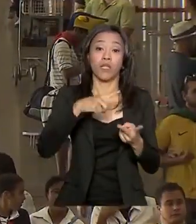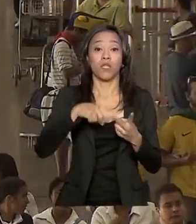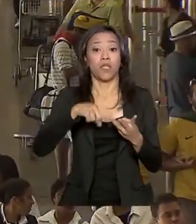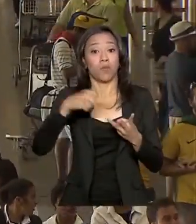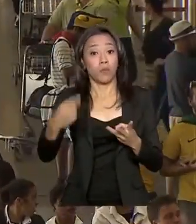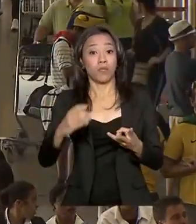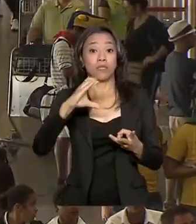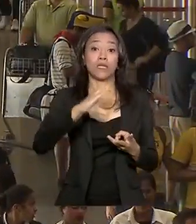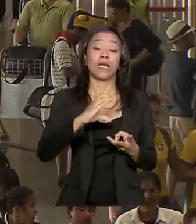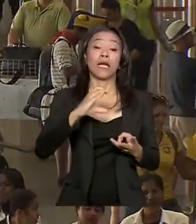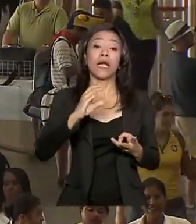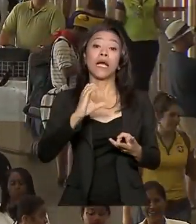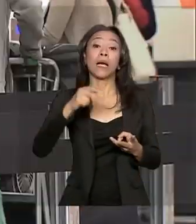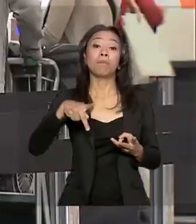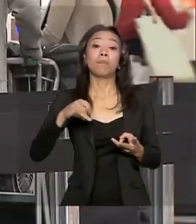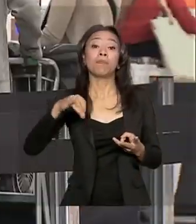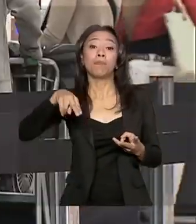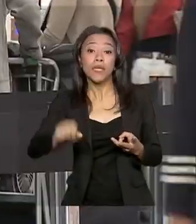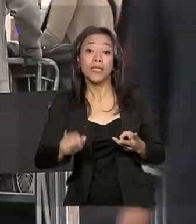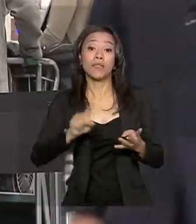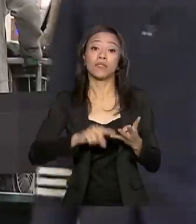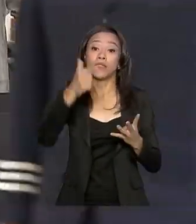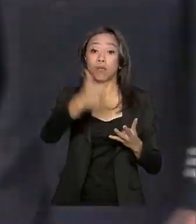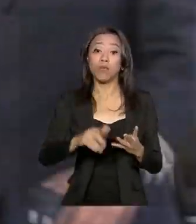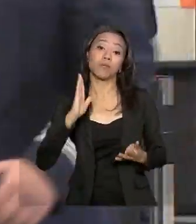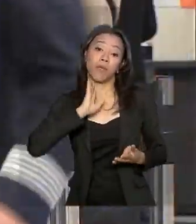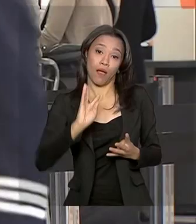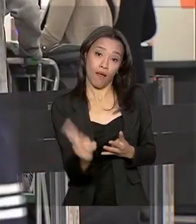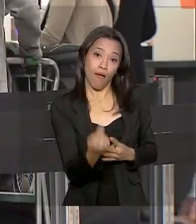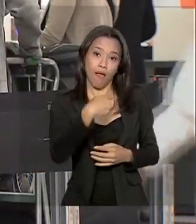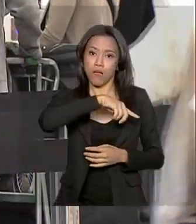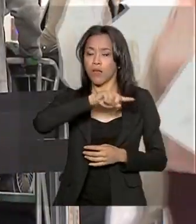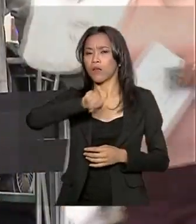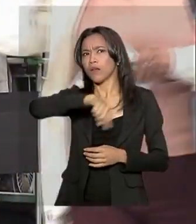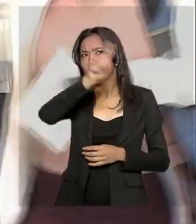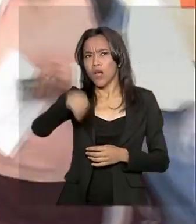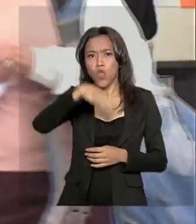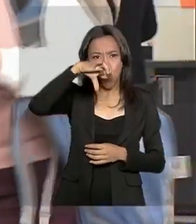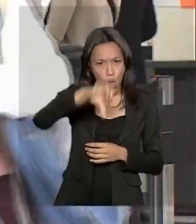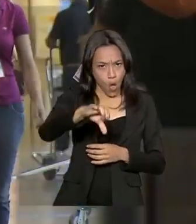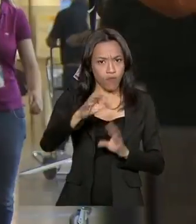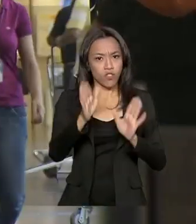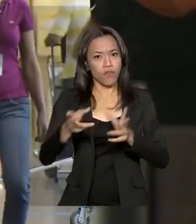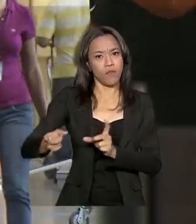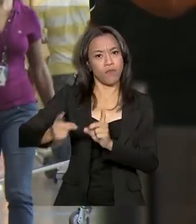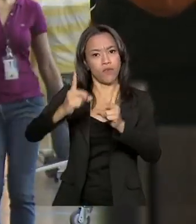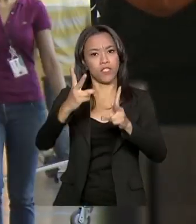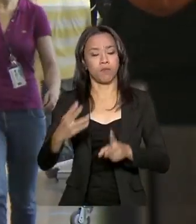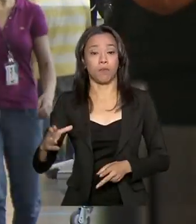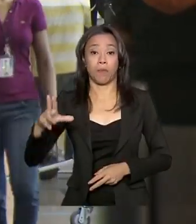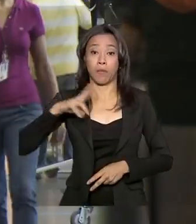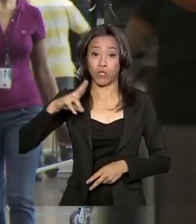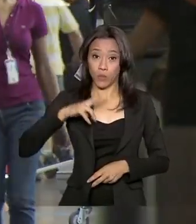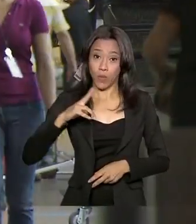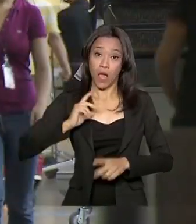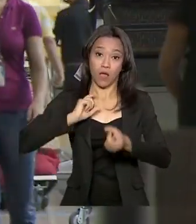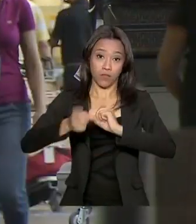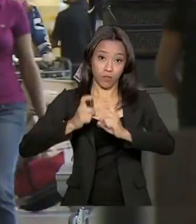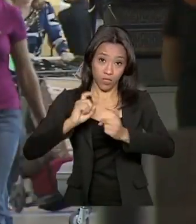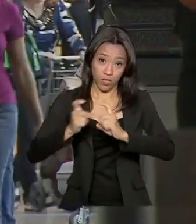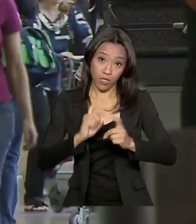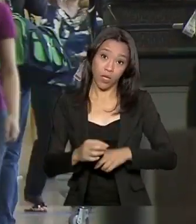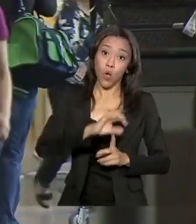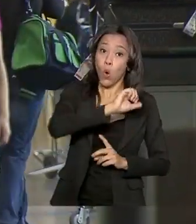e Confins, em Belo Horizonte. Nove aeroportos foram concedidos à iniciativa privada, onze são administrados